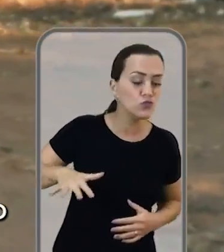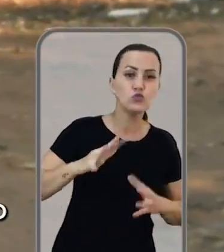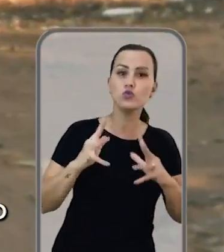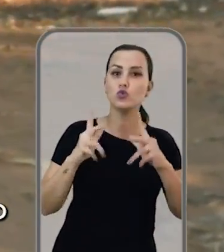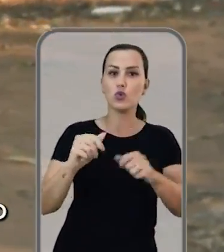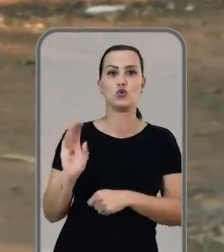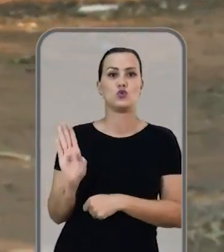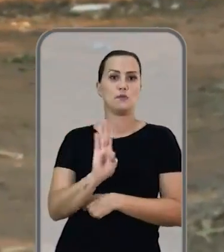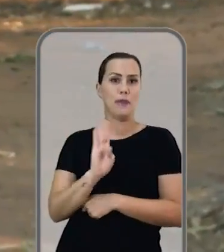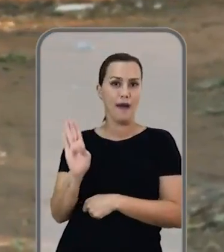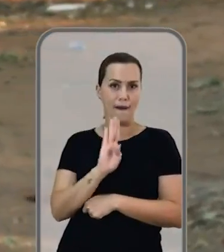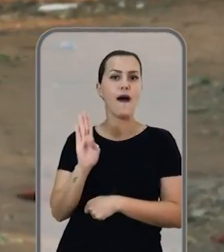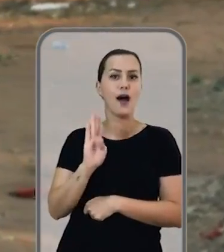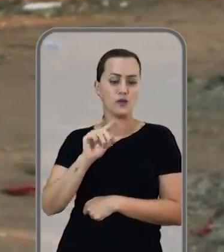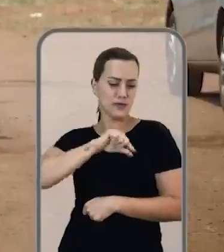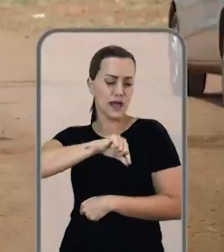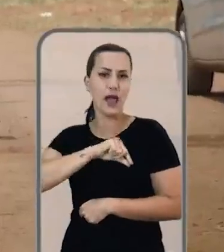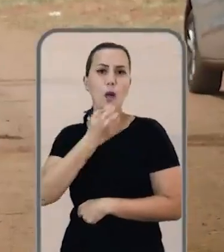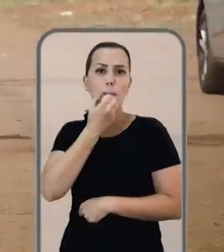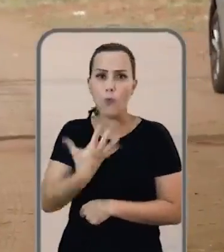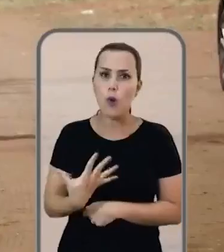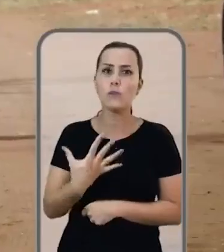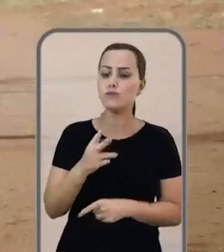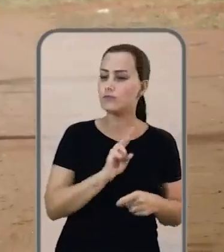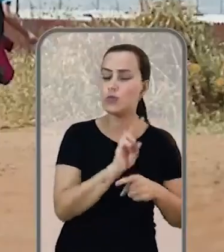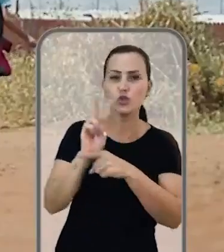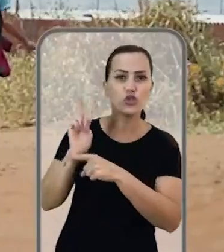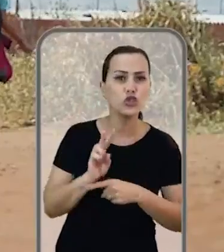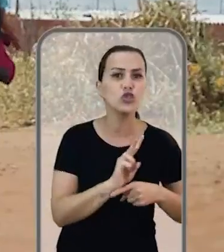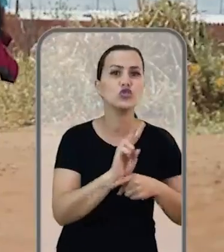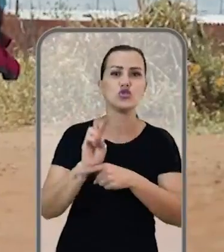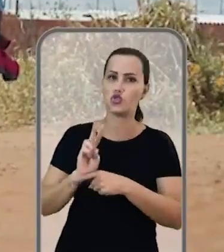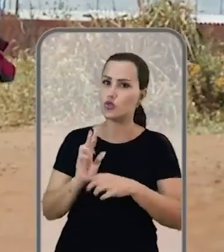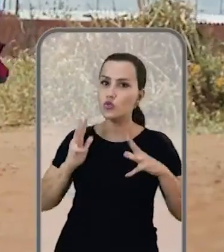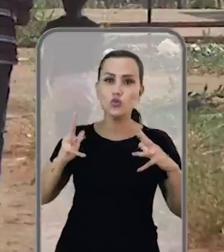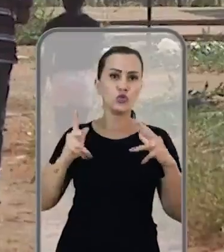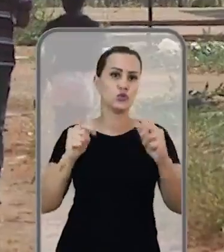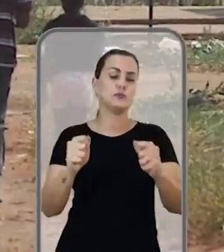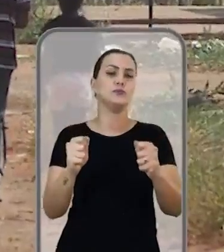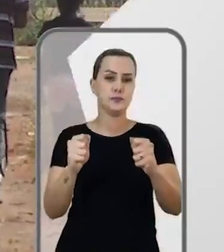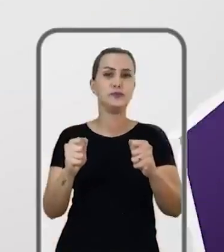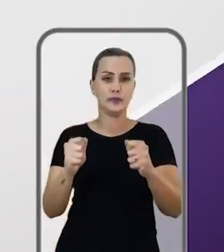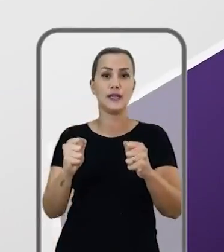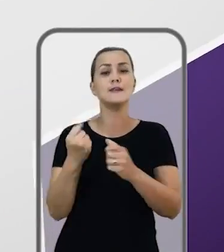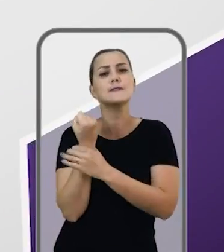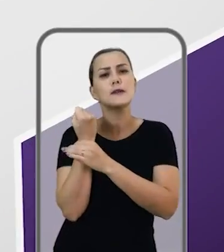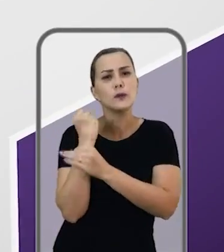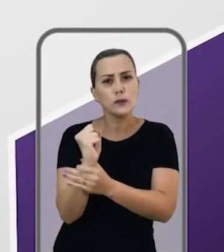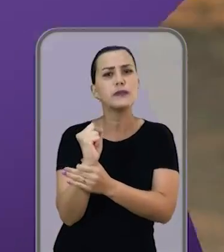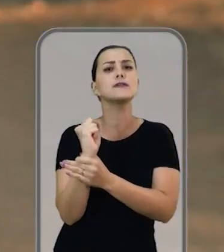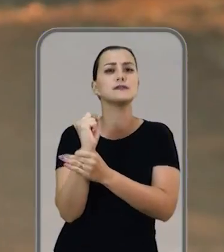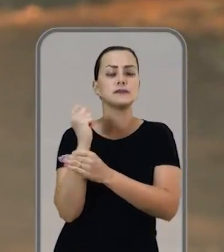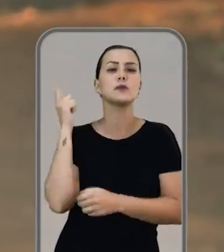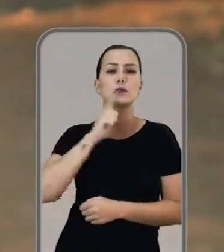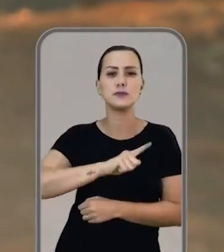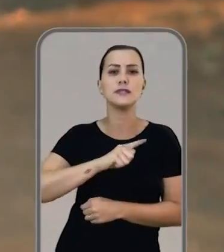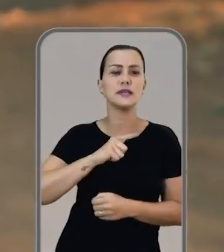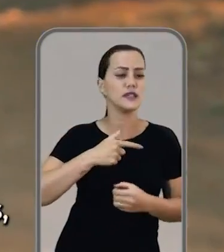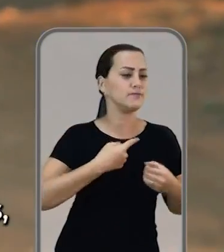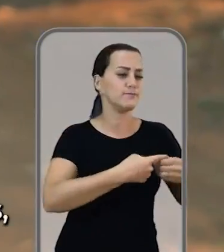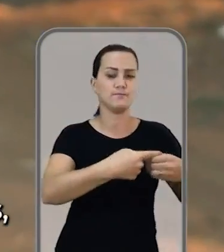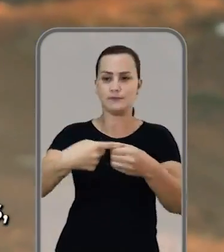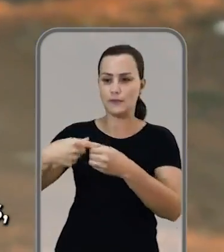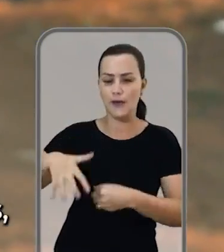na prevenção junto com as comunidades, levando segurança para as periferias. Na